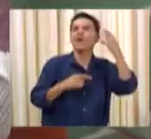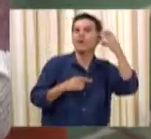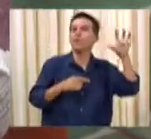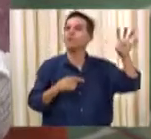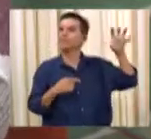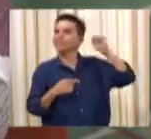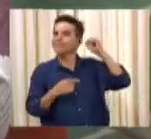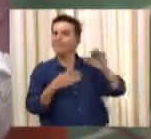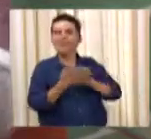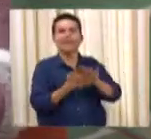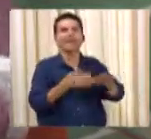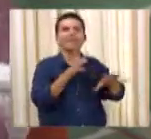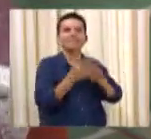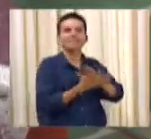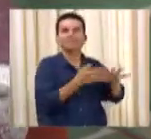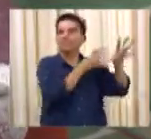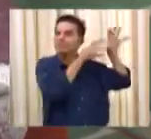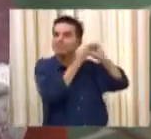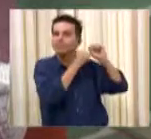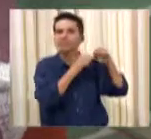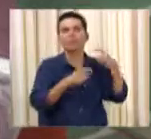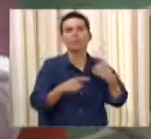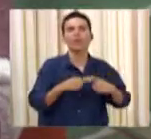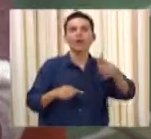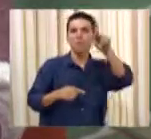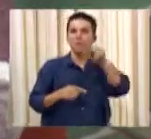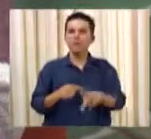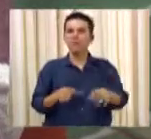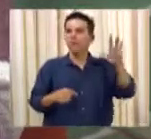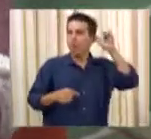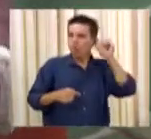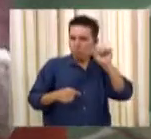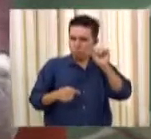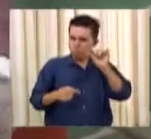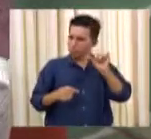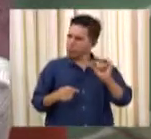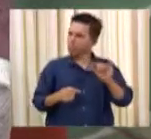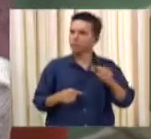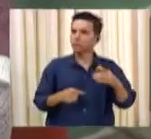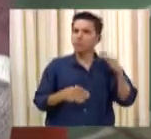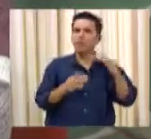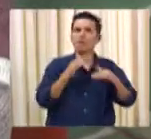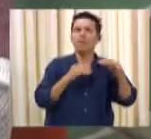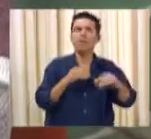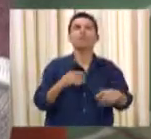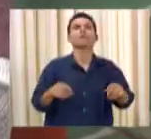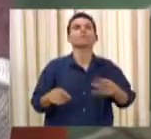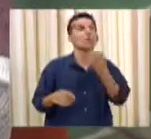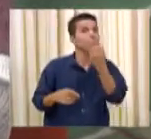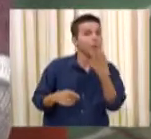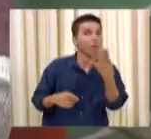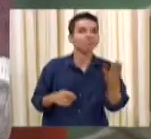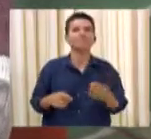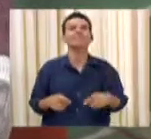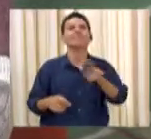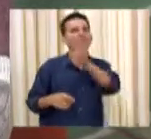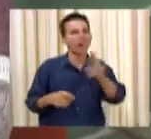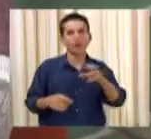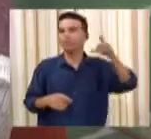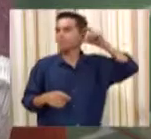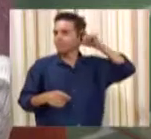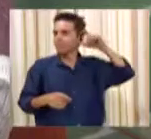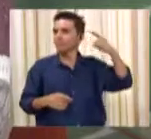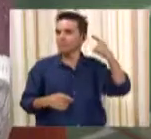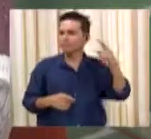Então, para a pessoa que tem um resto auditivo, o ideal, realmente, é que ela use o aparelho auditivo. Os aparelhos